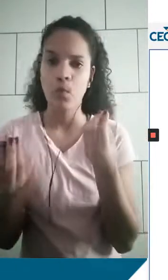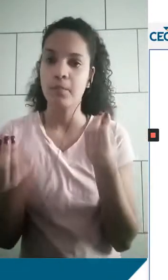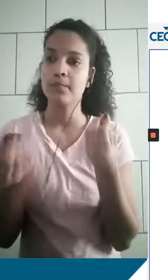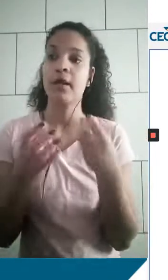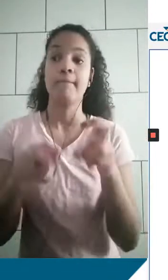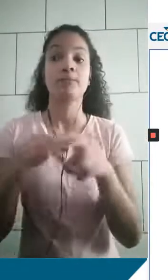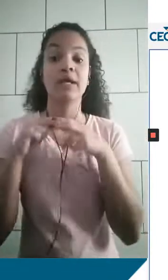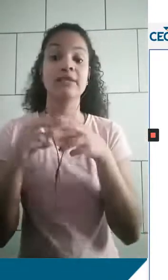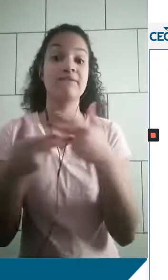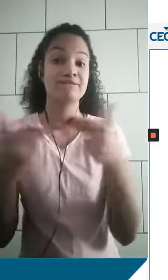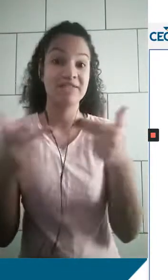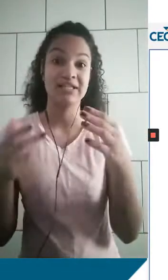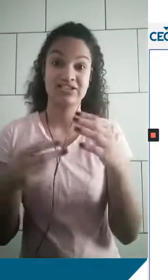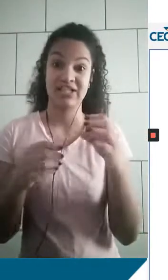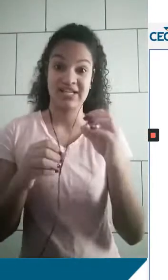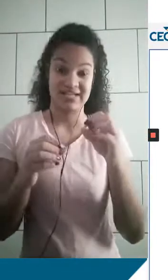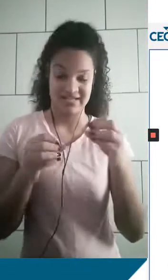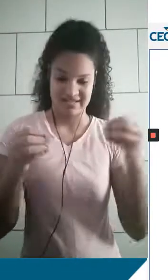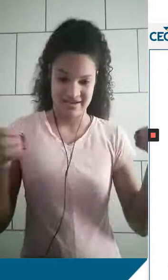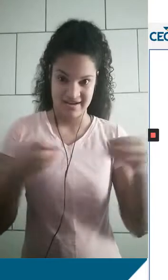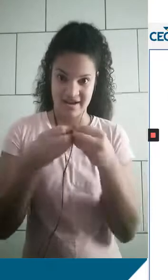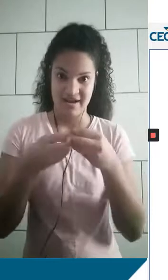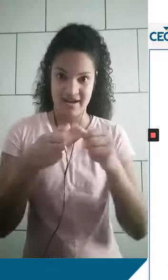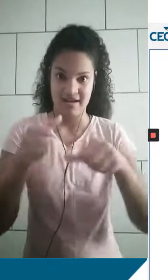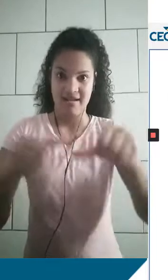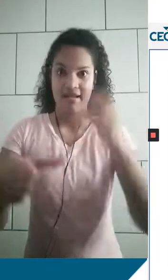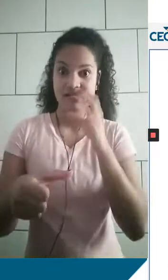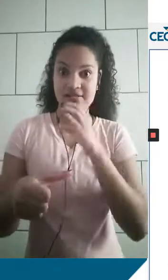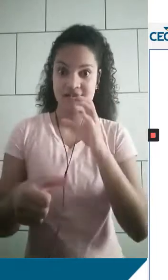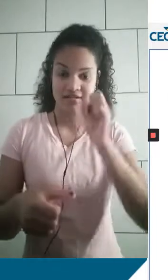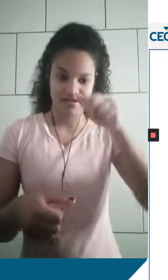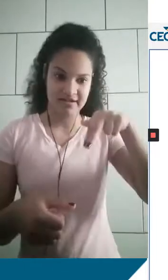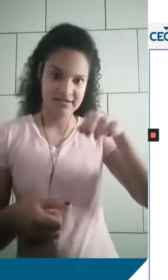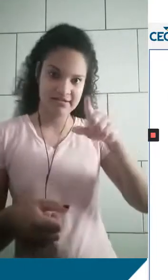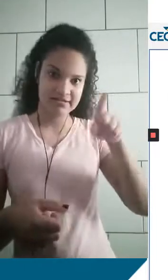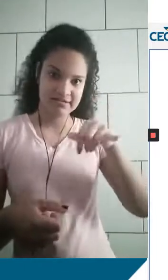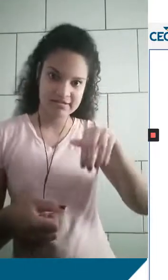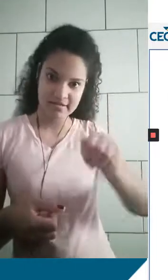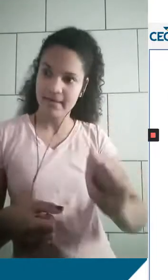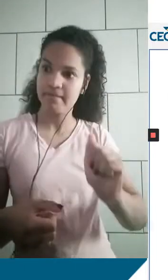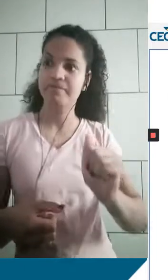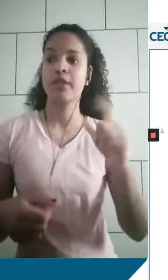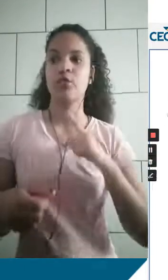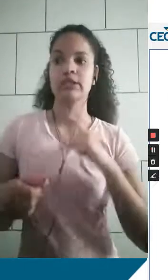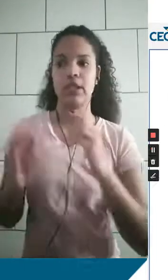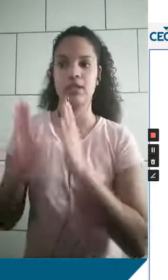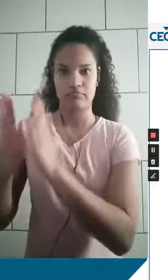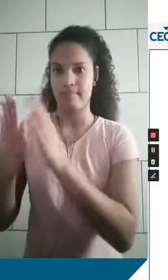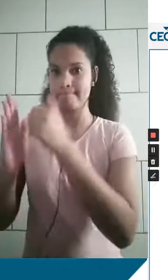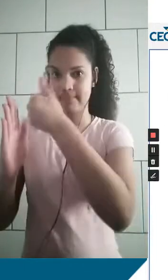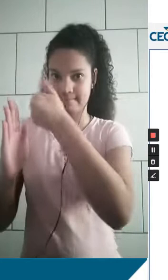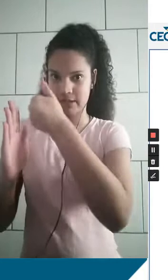ocorre devido à ação de diversas enzimas que abrem essa cadeia. Olha aqui a foto esquerda. Temos a molécula